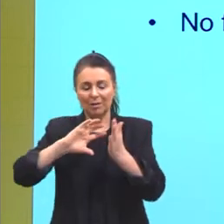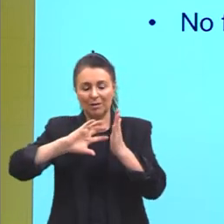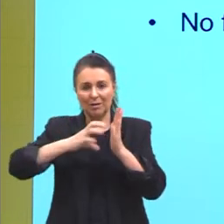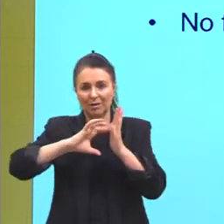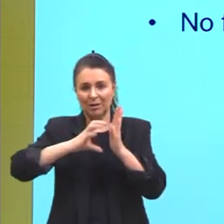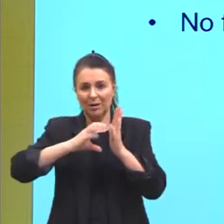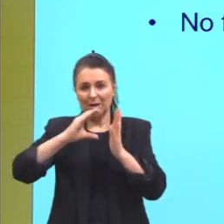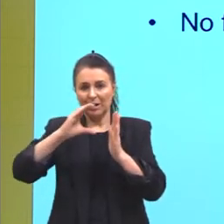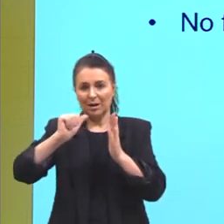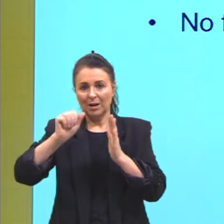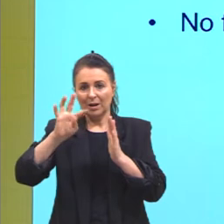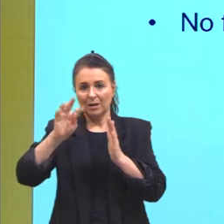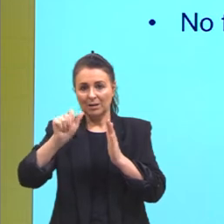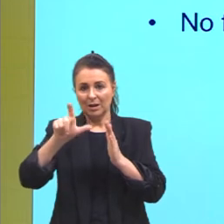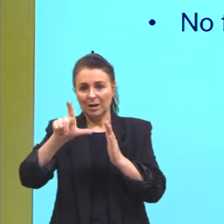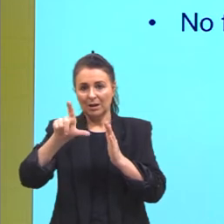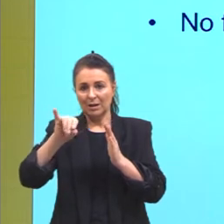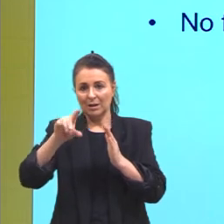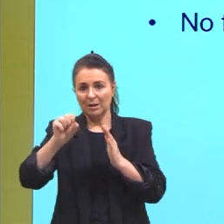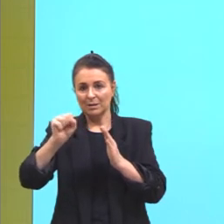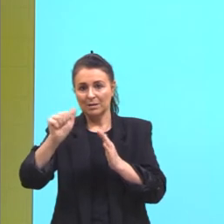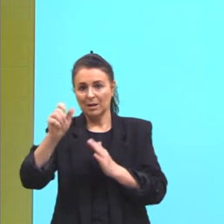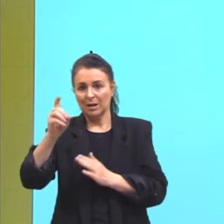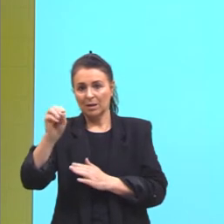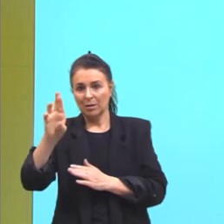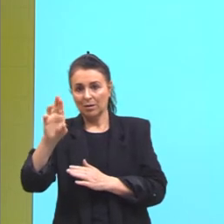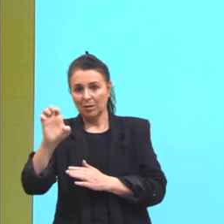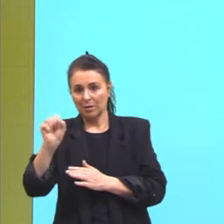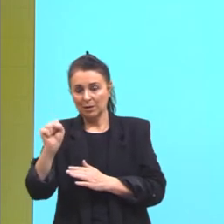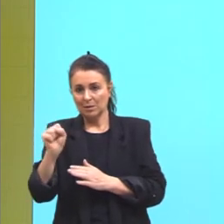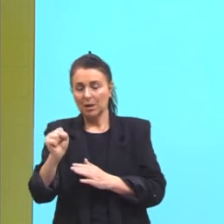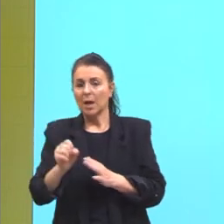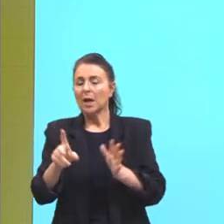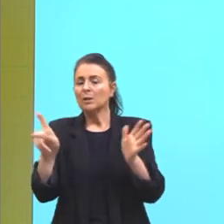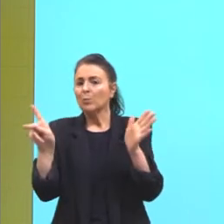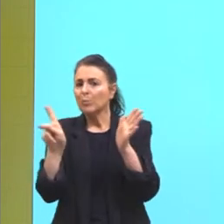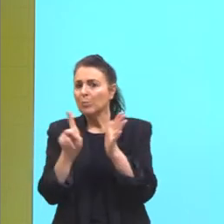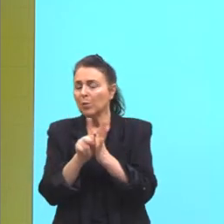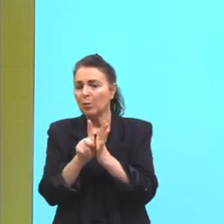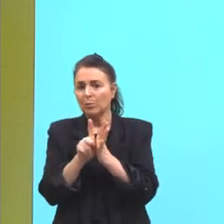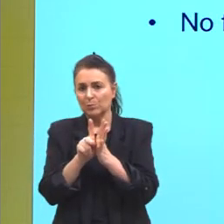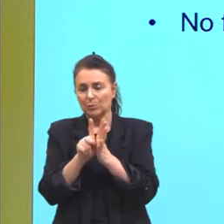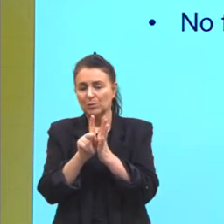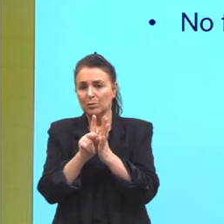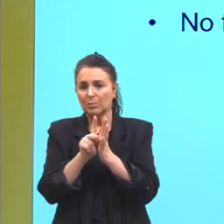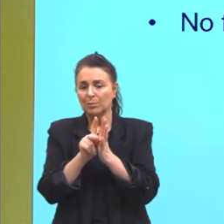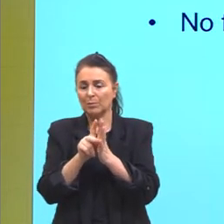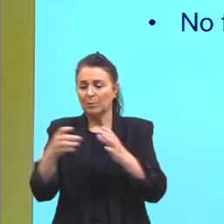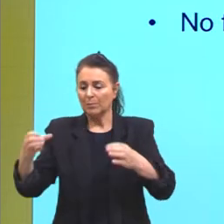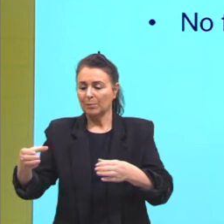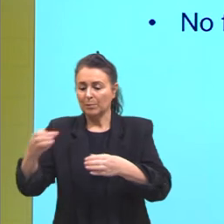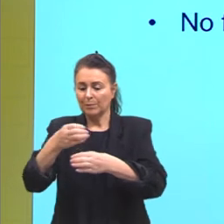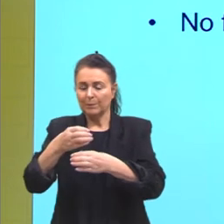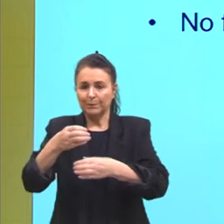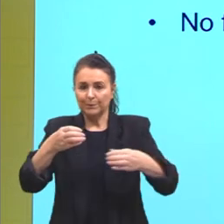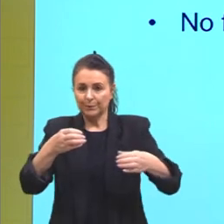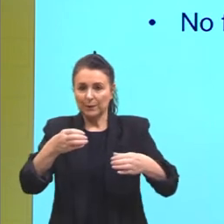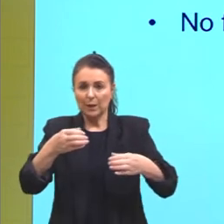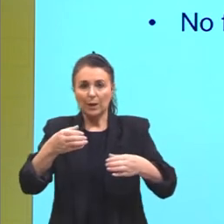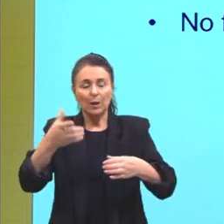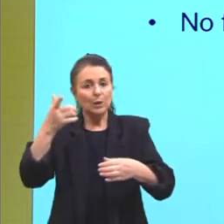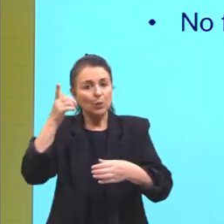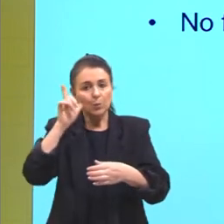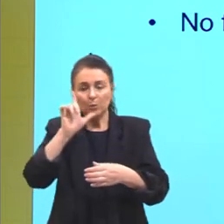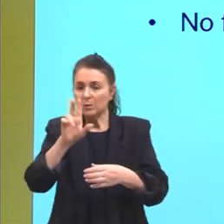Eles são específicos para cada reação. Eu não consigo utilizar um